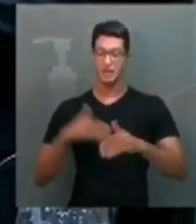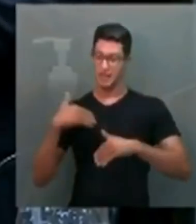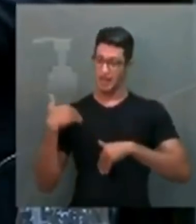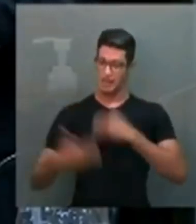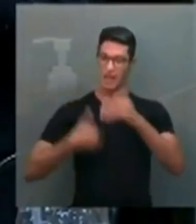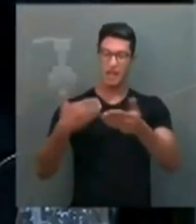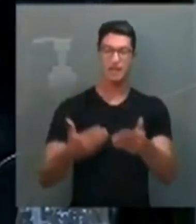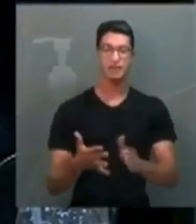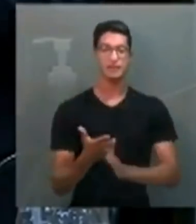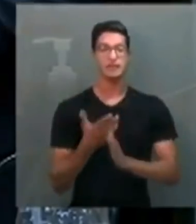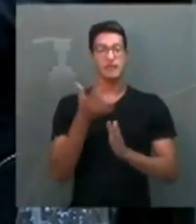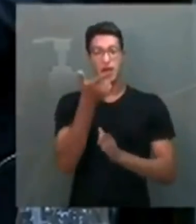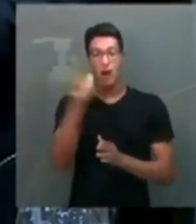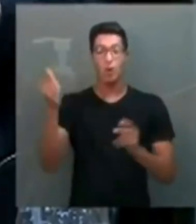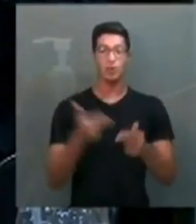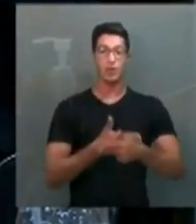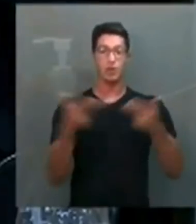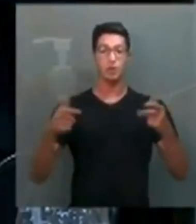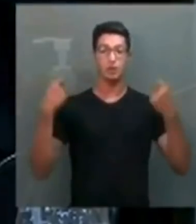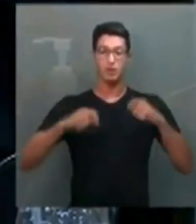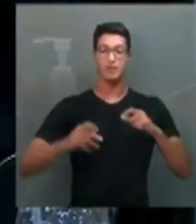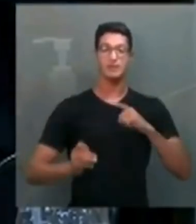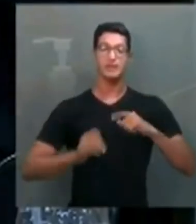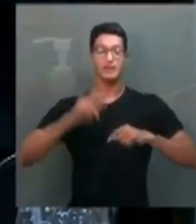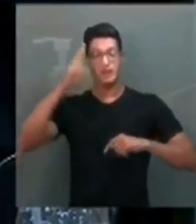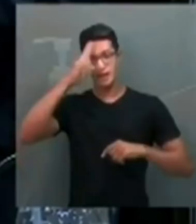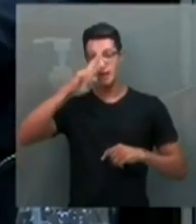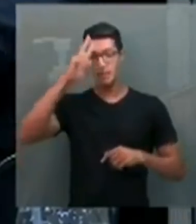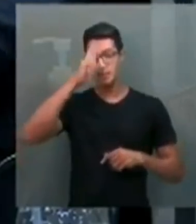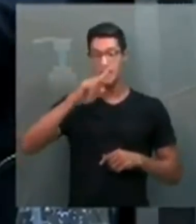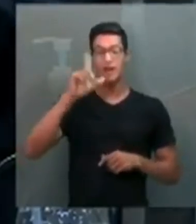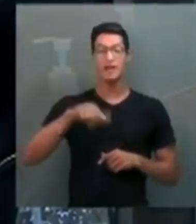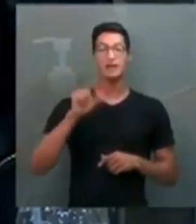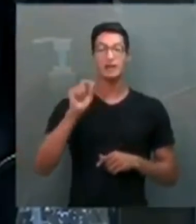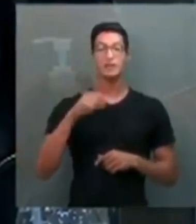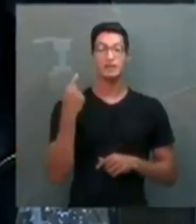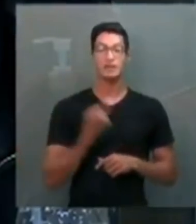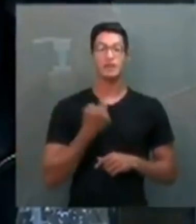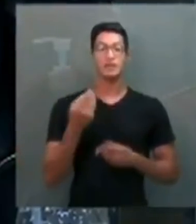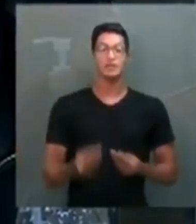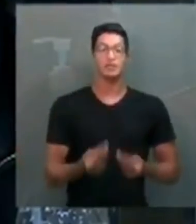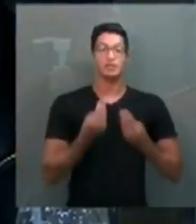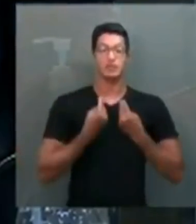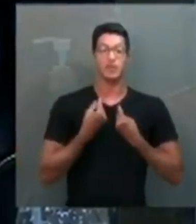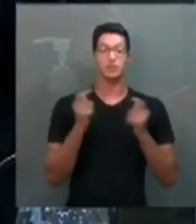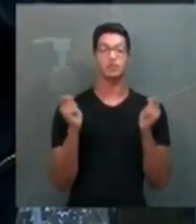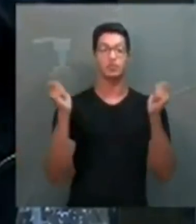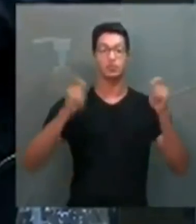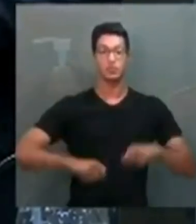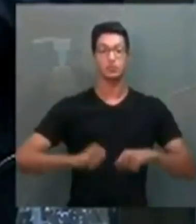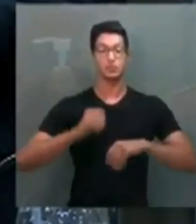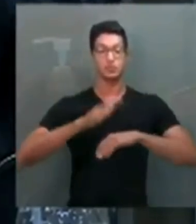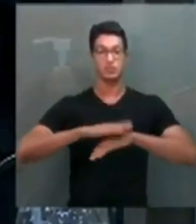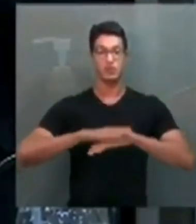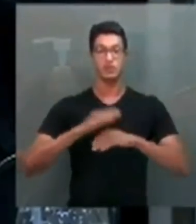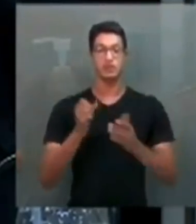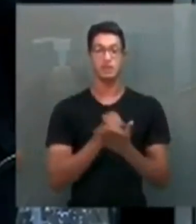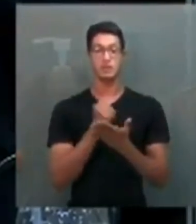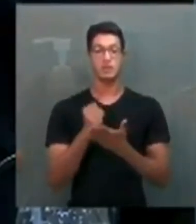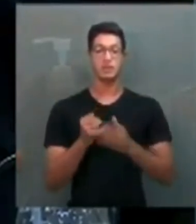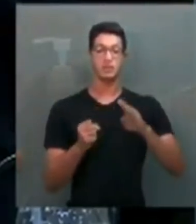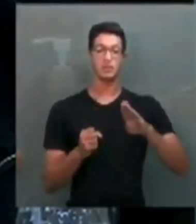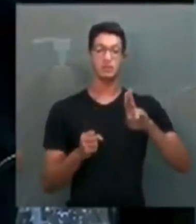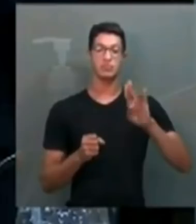A outra coisa que precisa ser bem lembrado é o que nos deu condição de fazer a contratação do